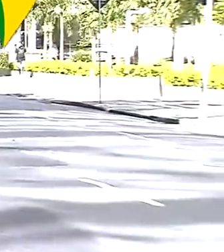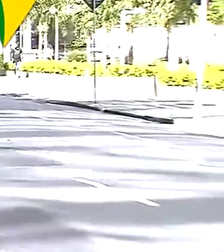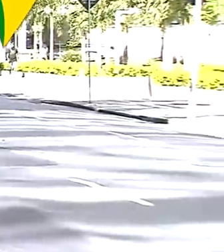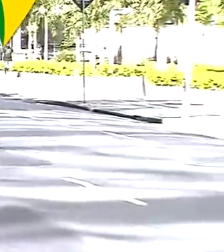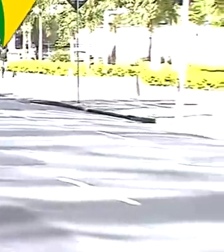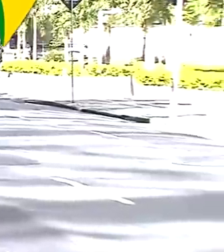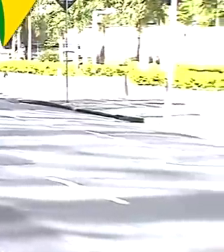Transcrição Pedro Negri